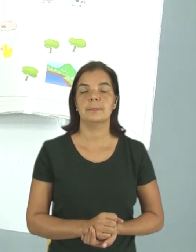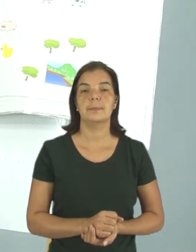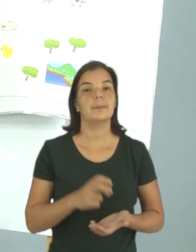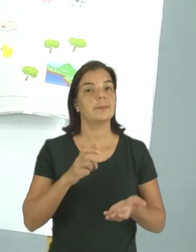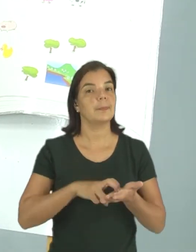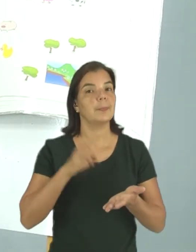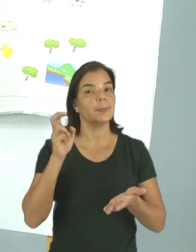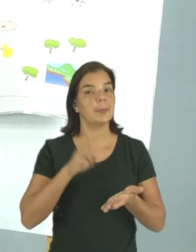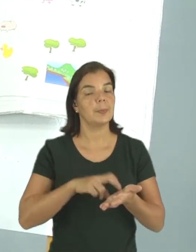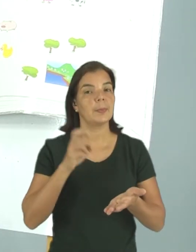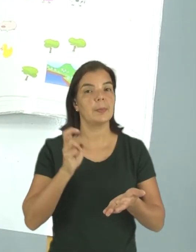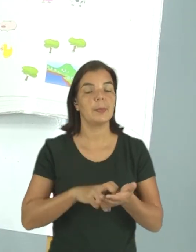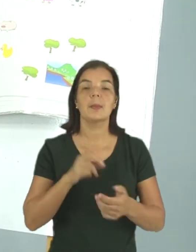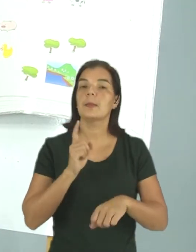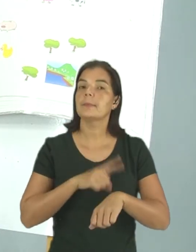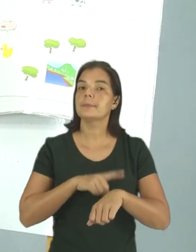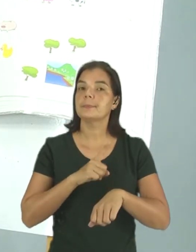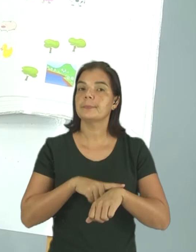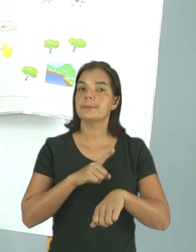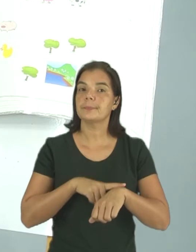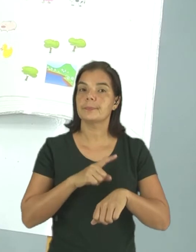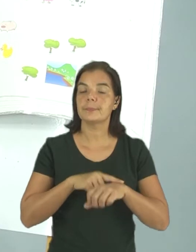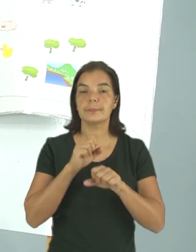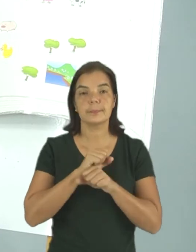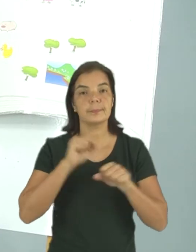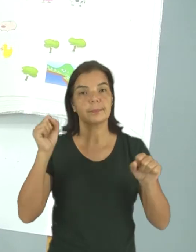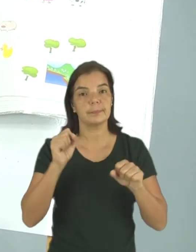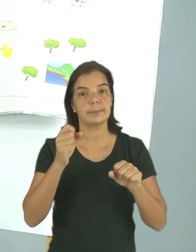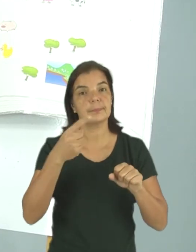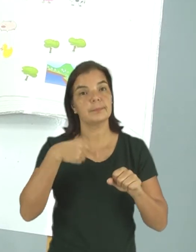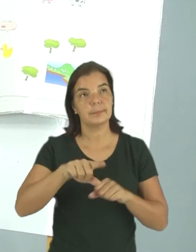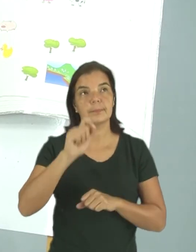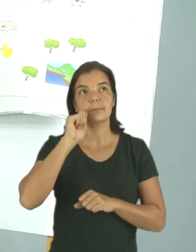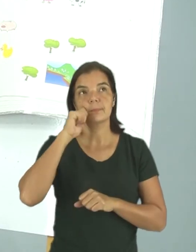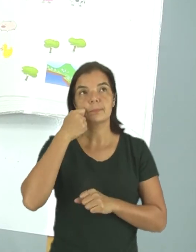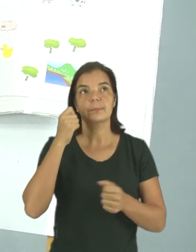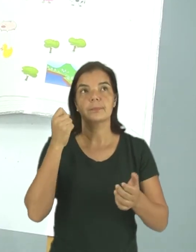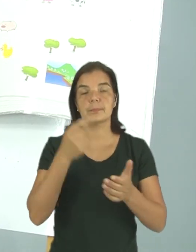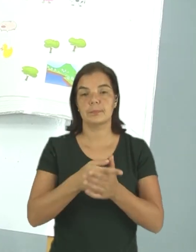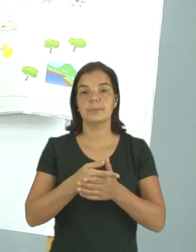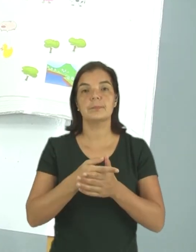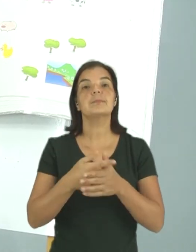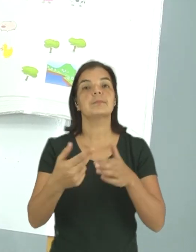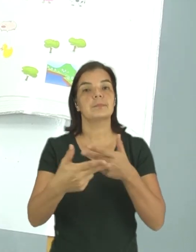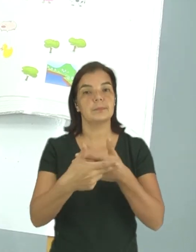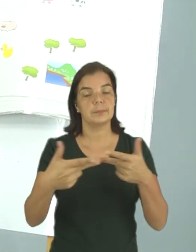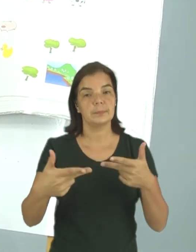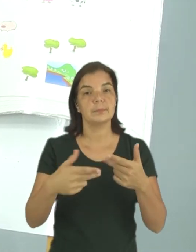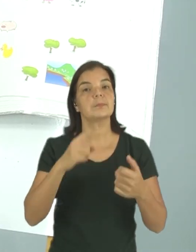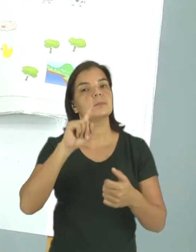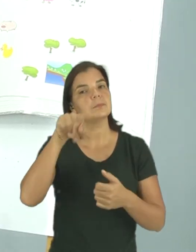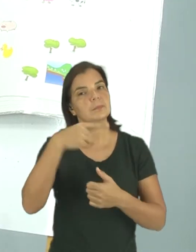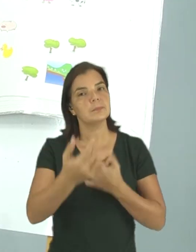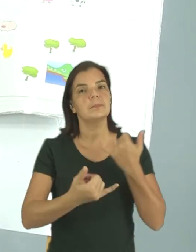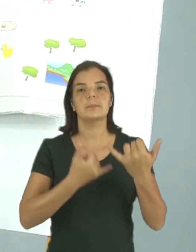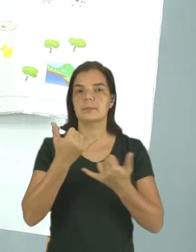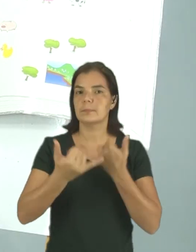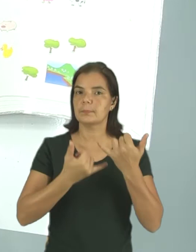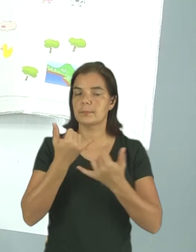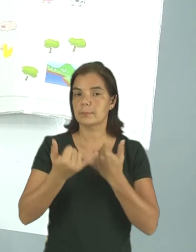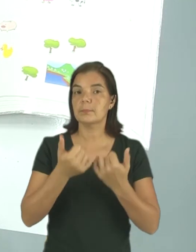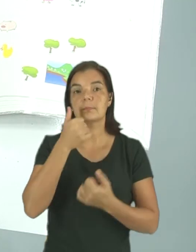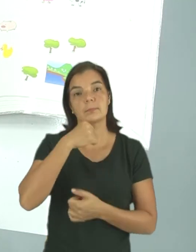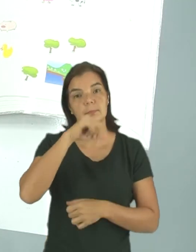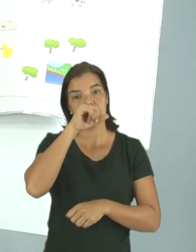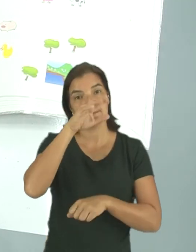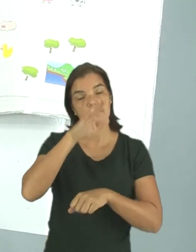Manhã. Esse é o momento em que Mila levanta, Vai à padaria, Faz as compras, E depois vai brincar. Até a